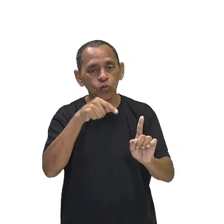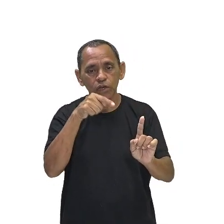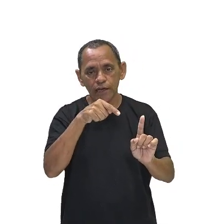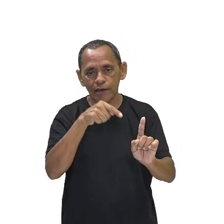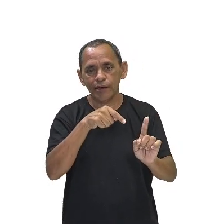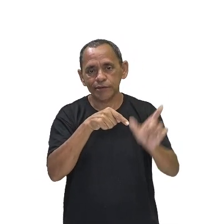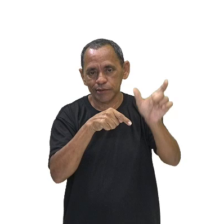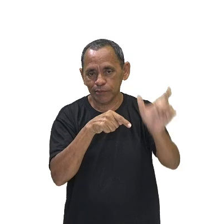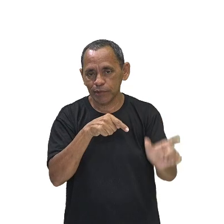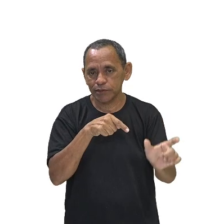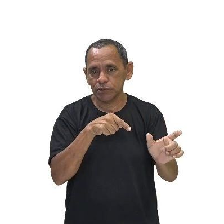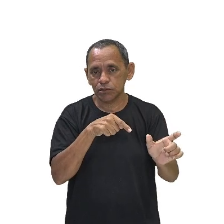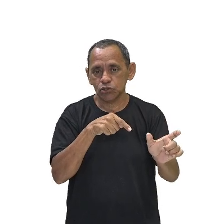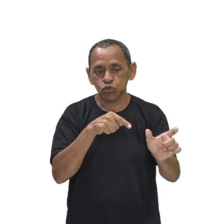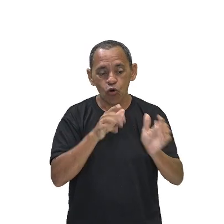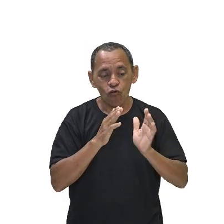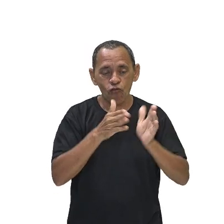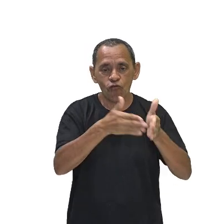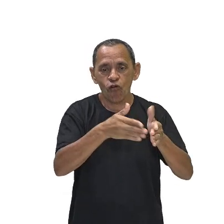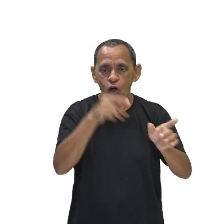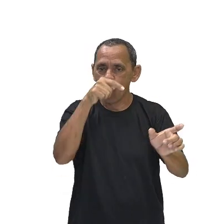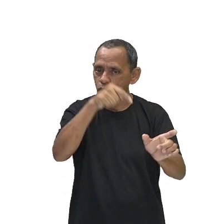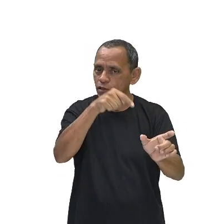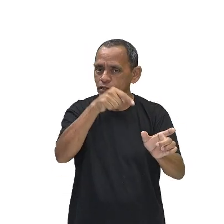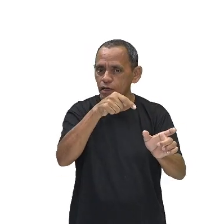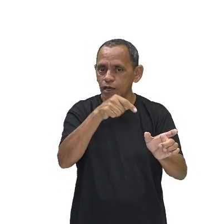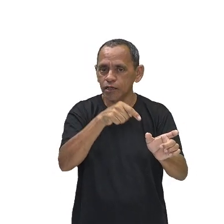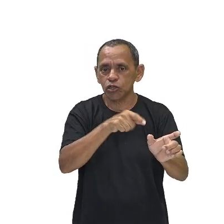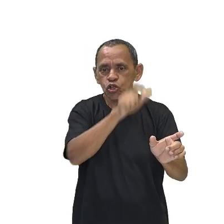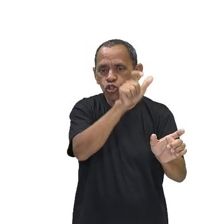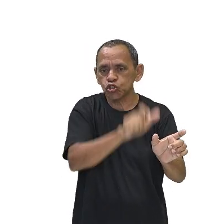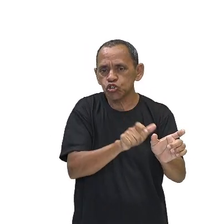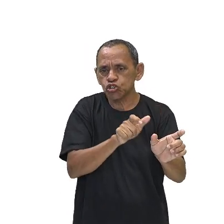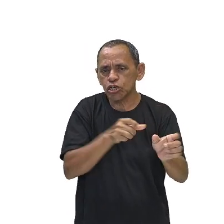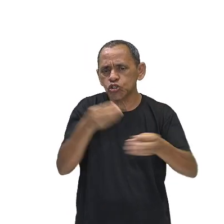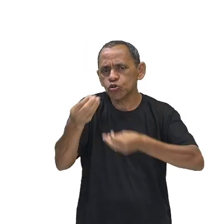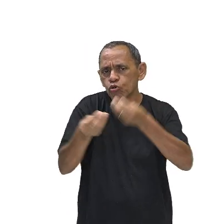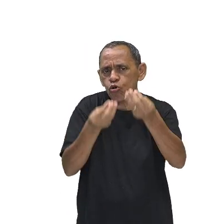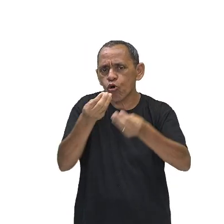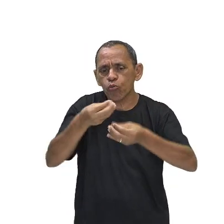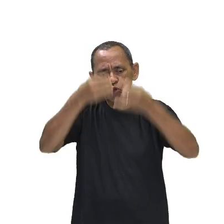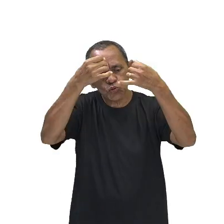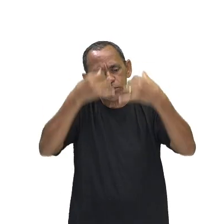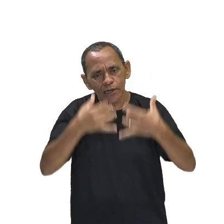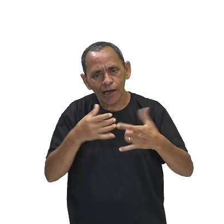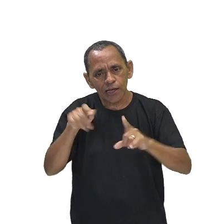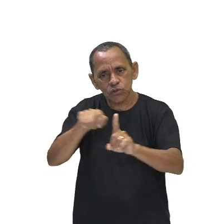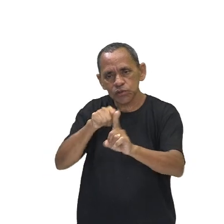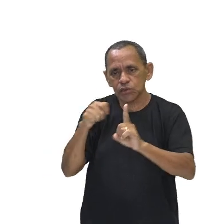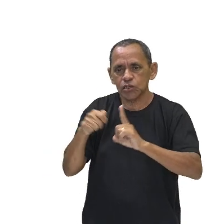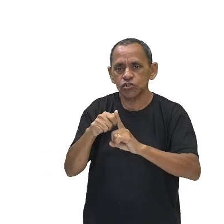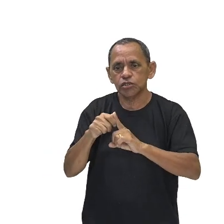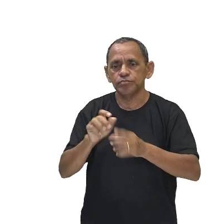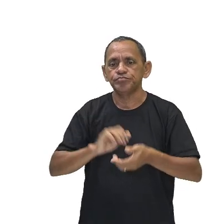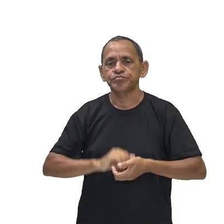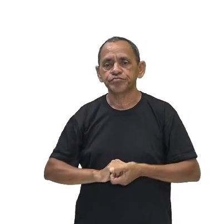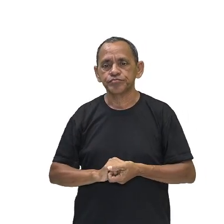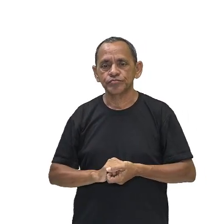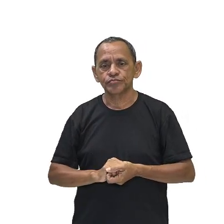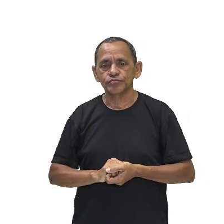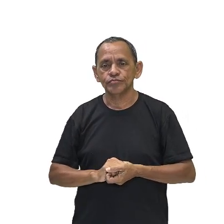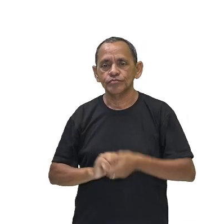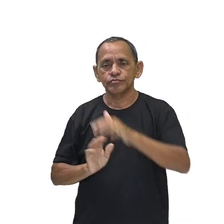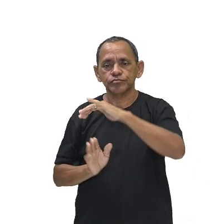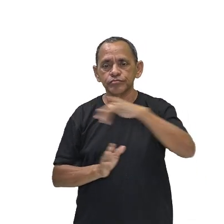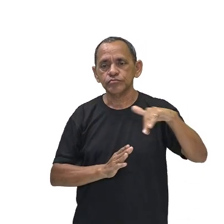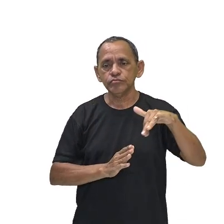vai, a partir daí nós vamos ver o sujeito como explicação sociológica. Vejam lá. No olhar